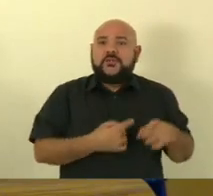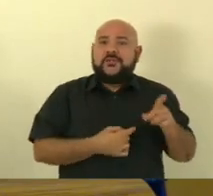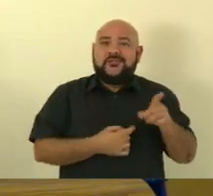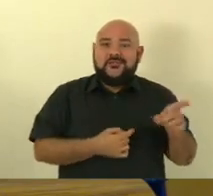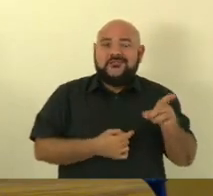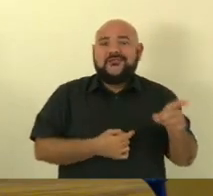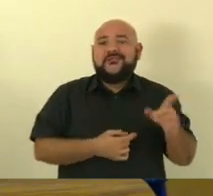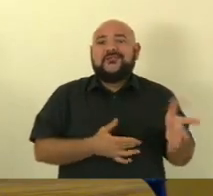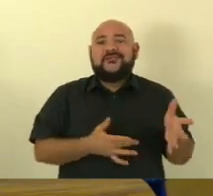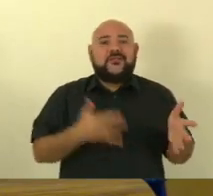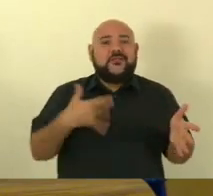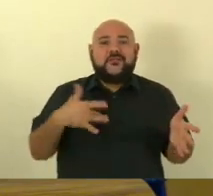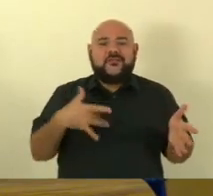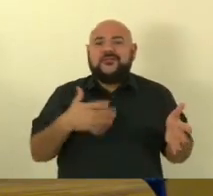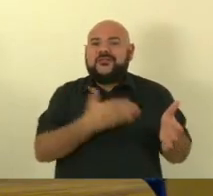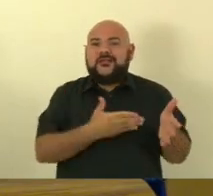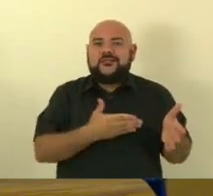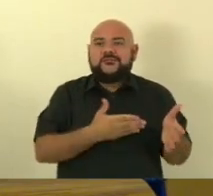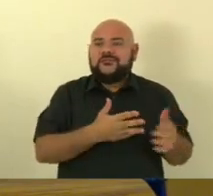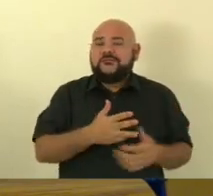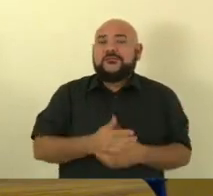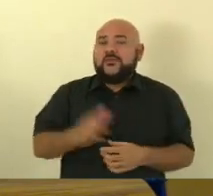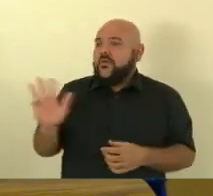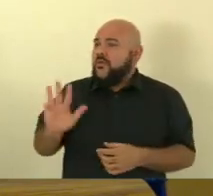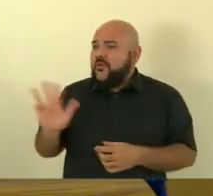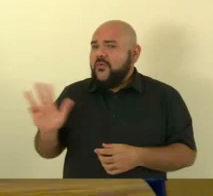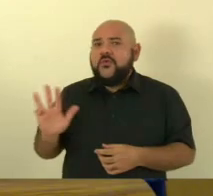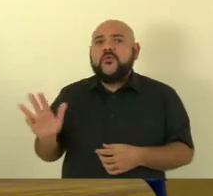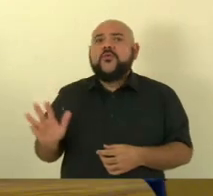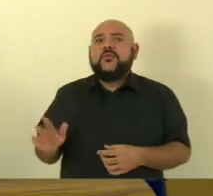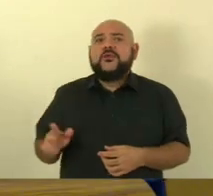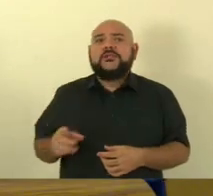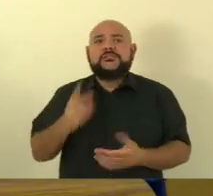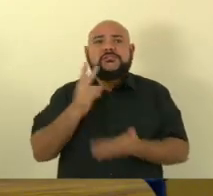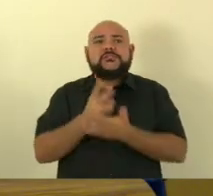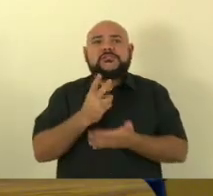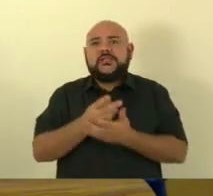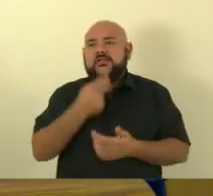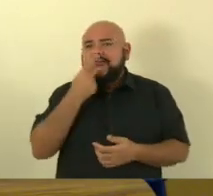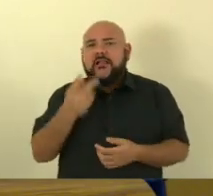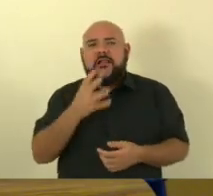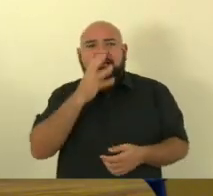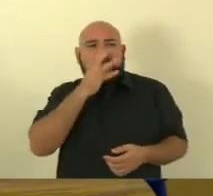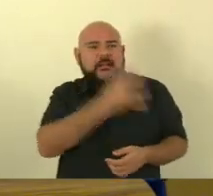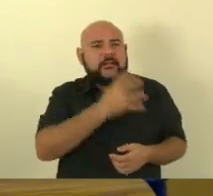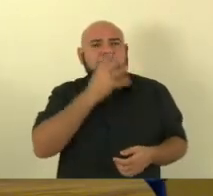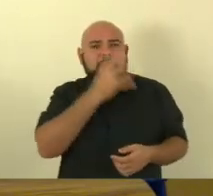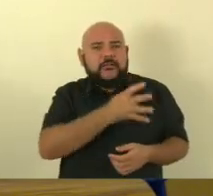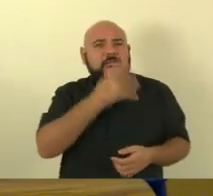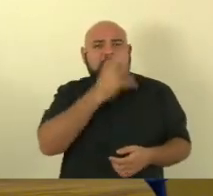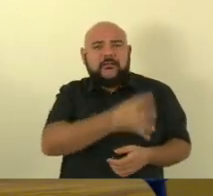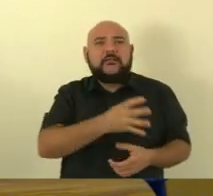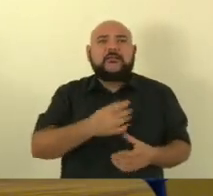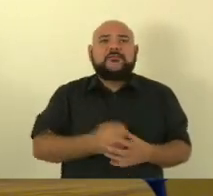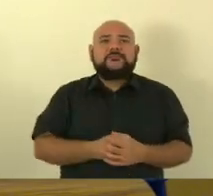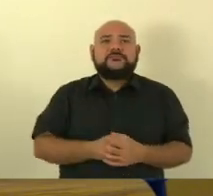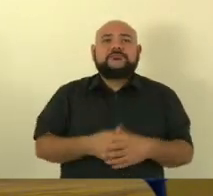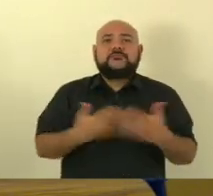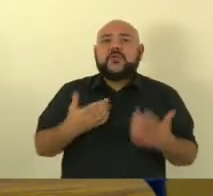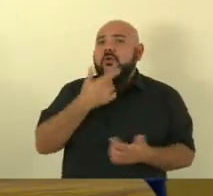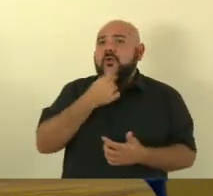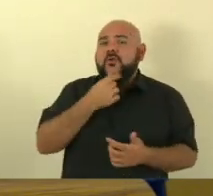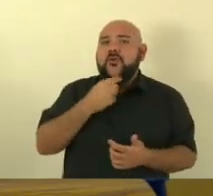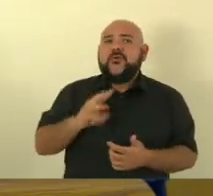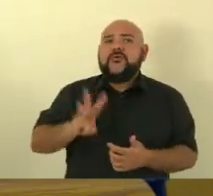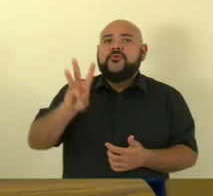maluco que não sabe falar outra coisa além da palavra Bolsonaro depois do William Bonner que fugiu do